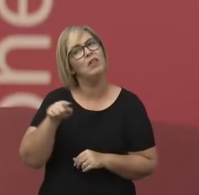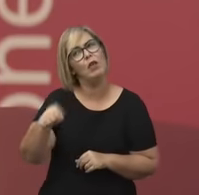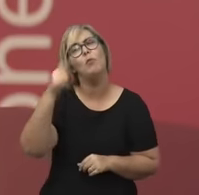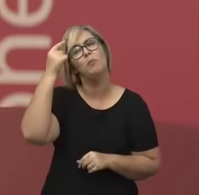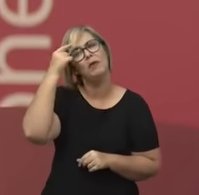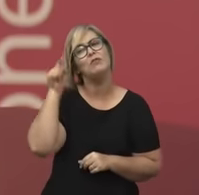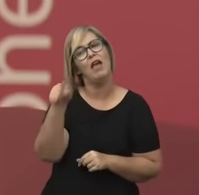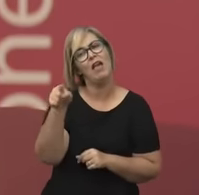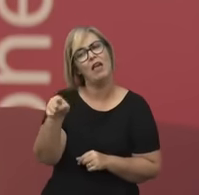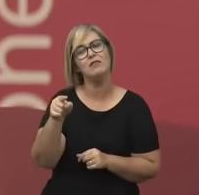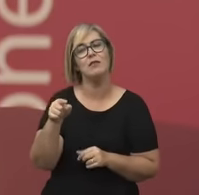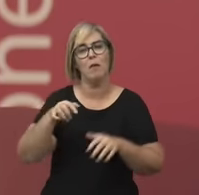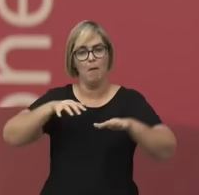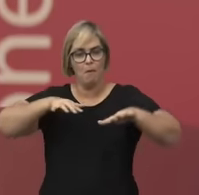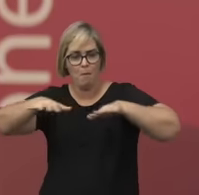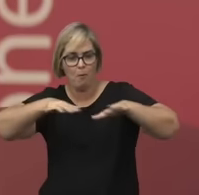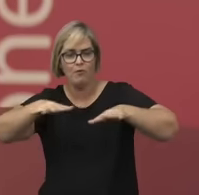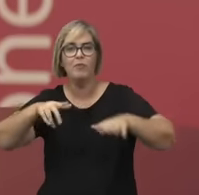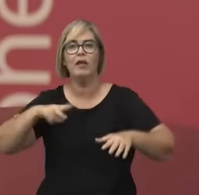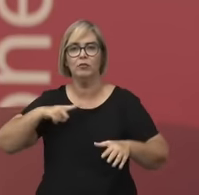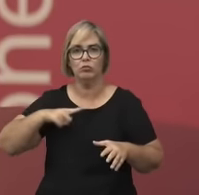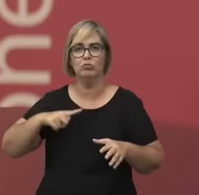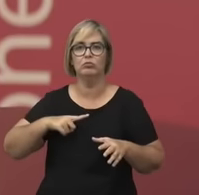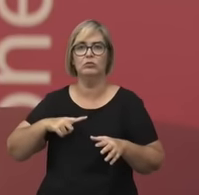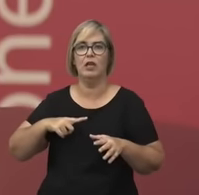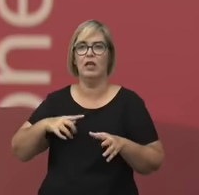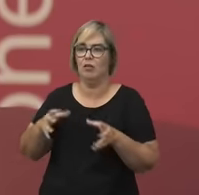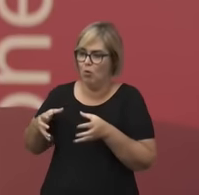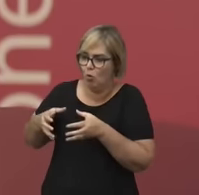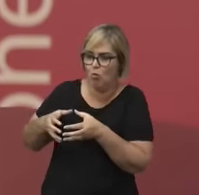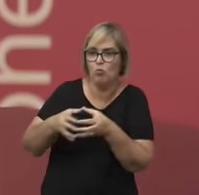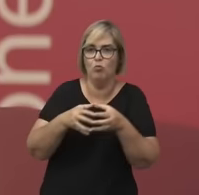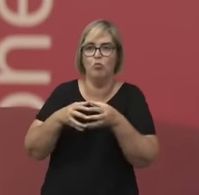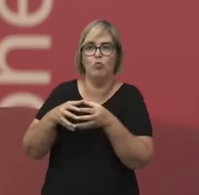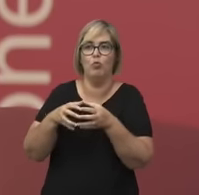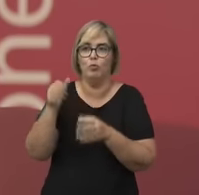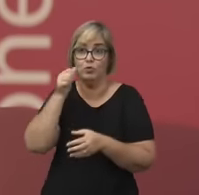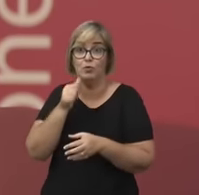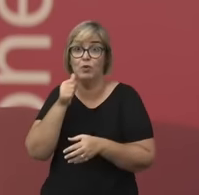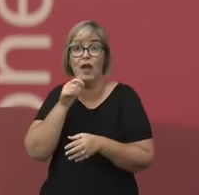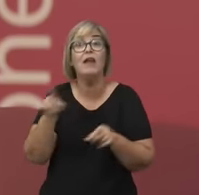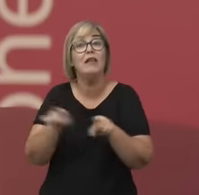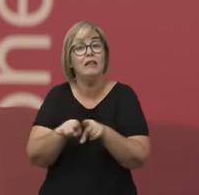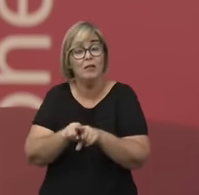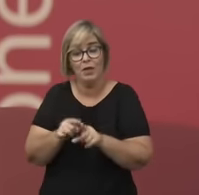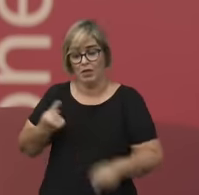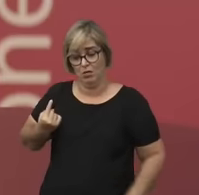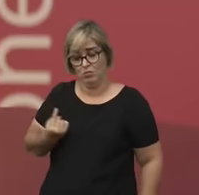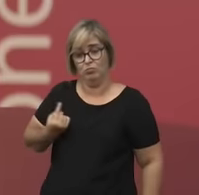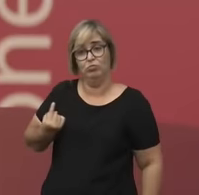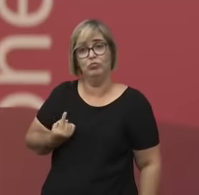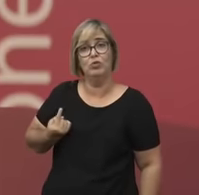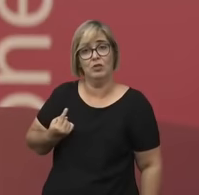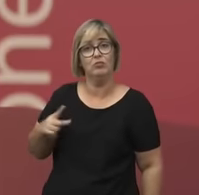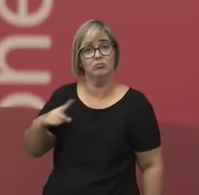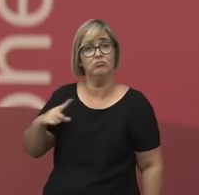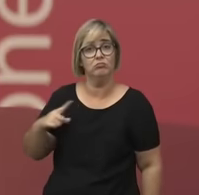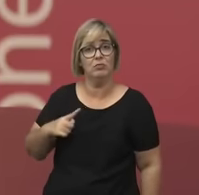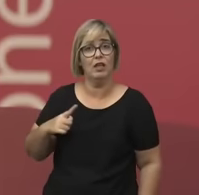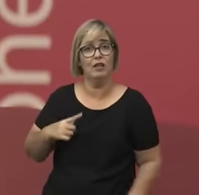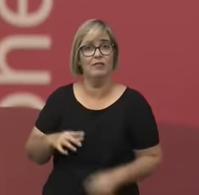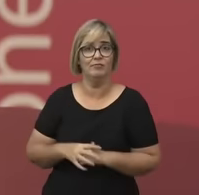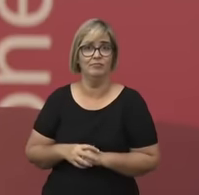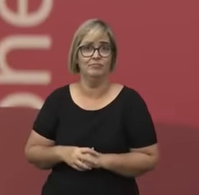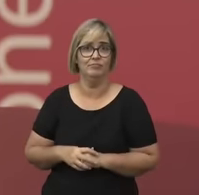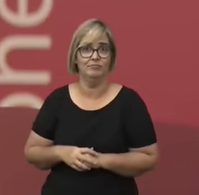eu... Tem uma... uma solidão, né? Tem uma solidão. Uma solidão que, inclusive, é esperada